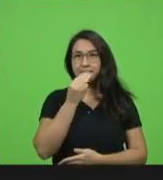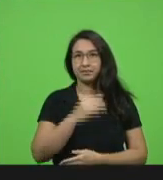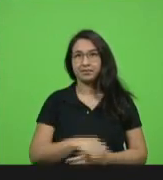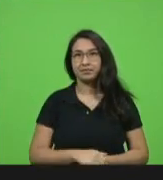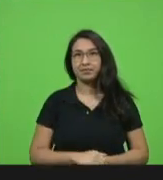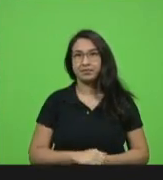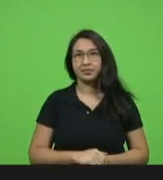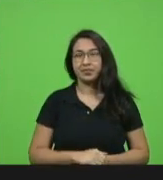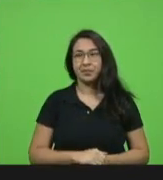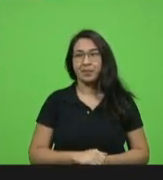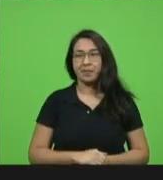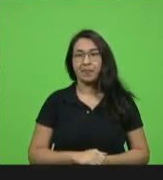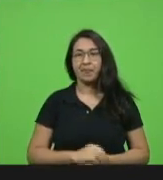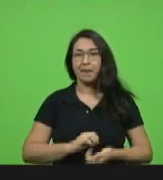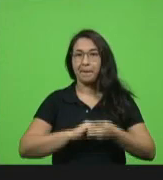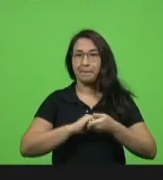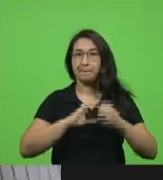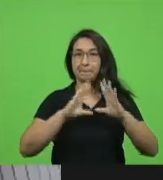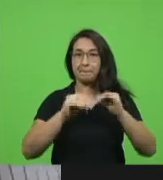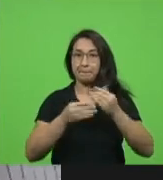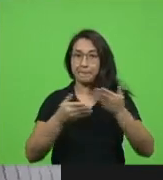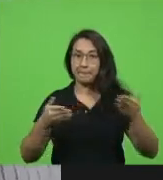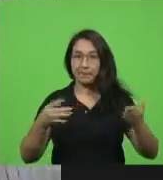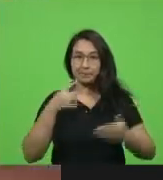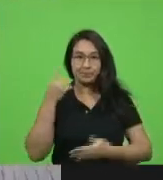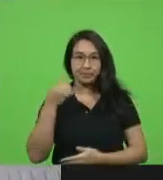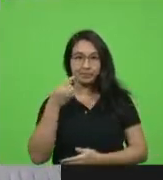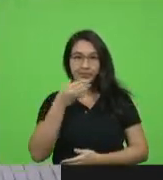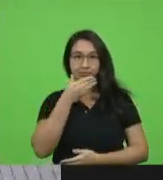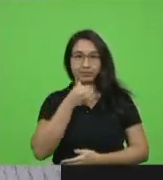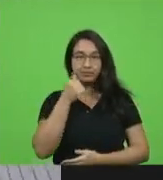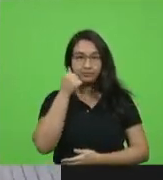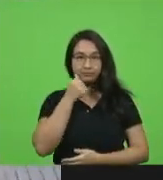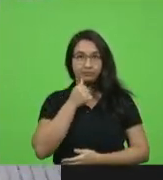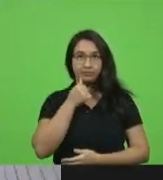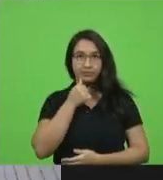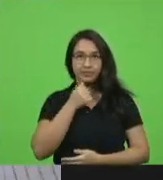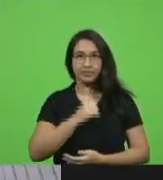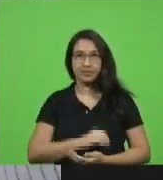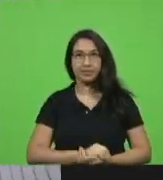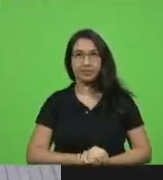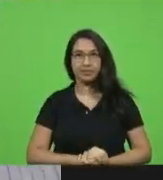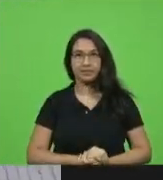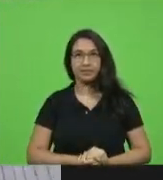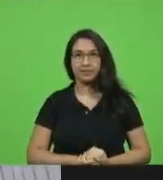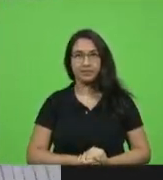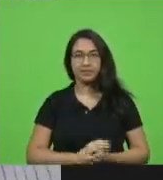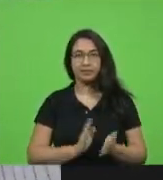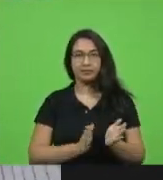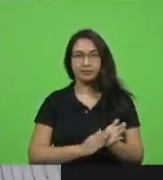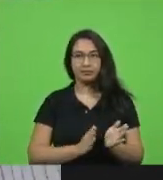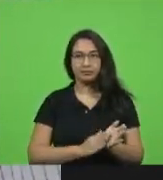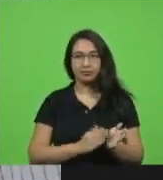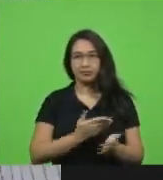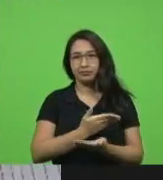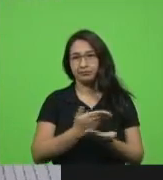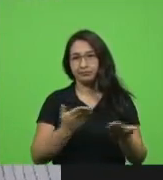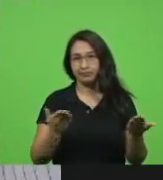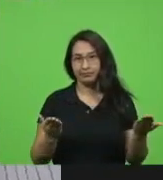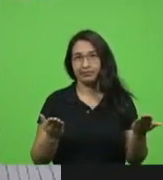cumprimento todos os senhores deputados todas as senhoras deputadas parabenizo aí as palavras